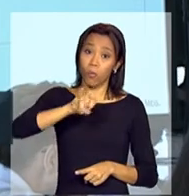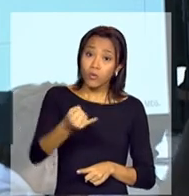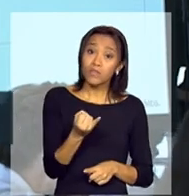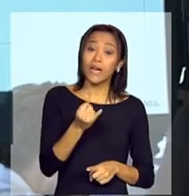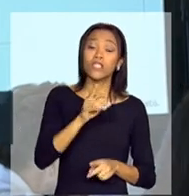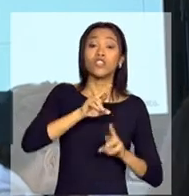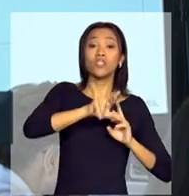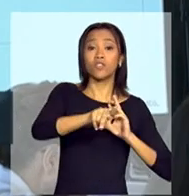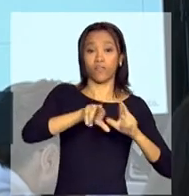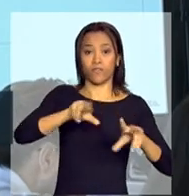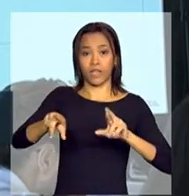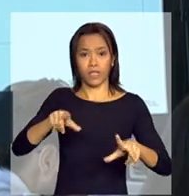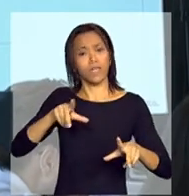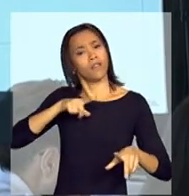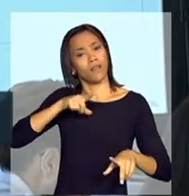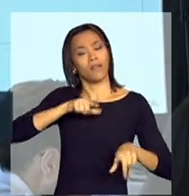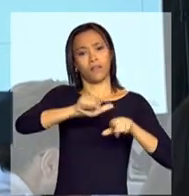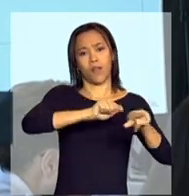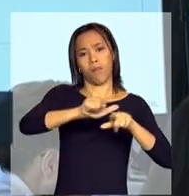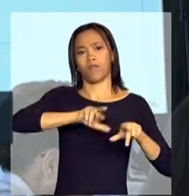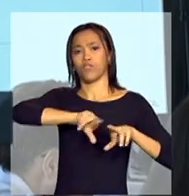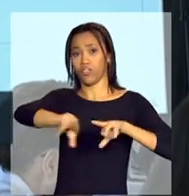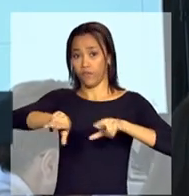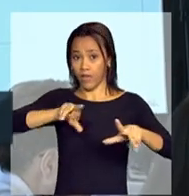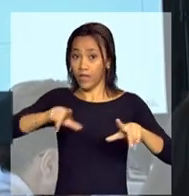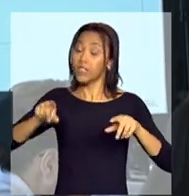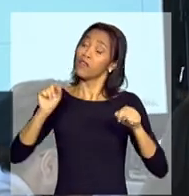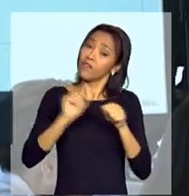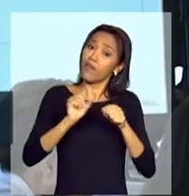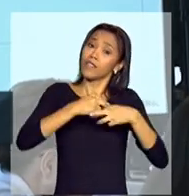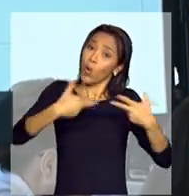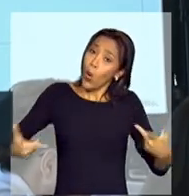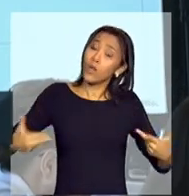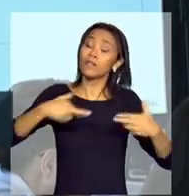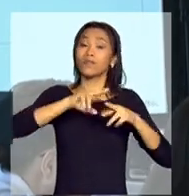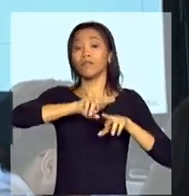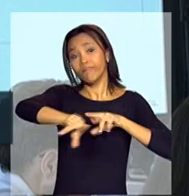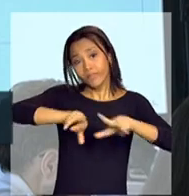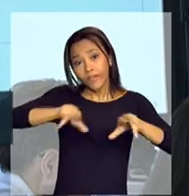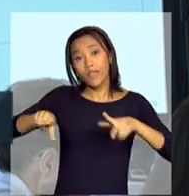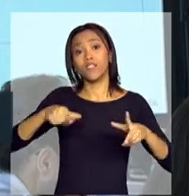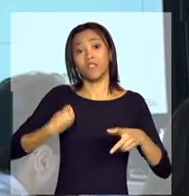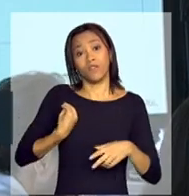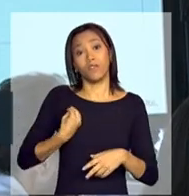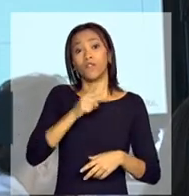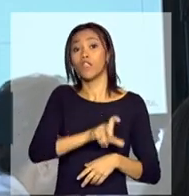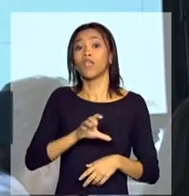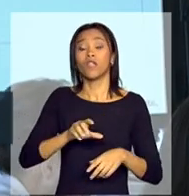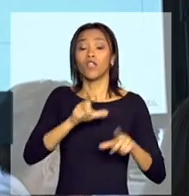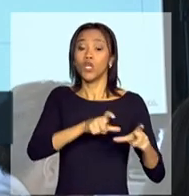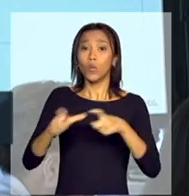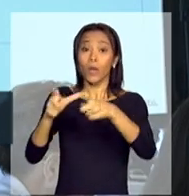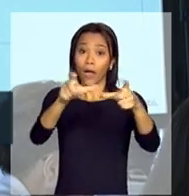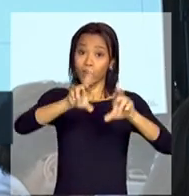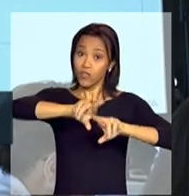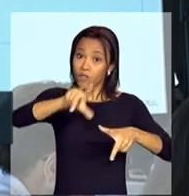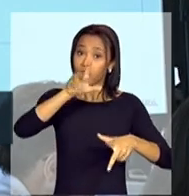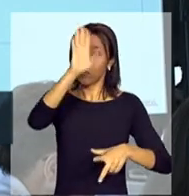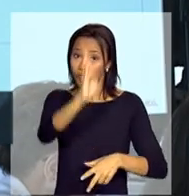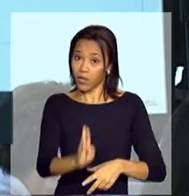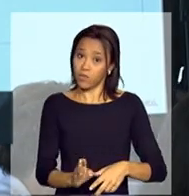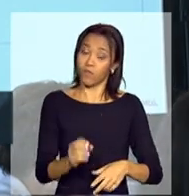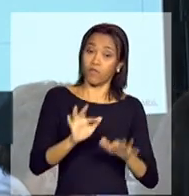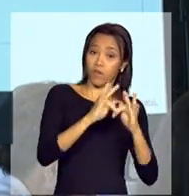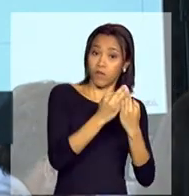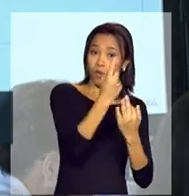diferentes, porque têm trabalhos diferentes, porque fazem coisas diferentes, porque vivem em diferentes lugares do Brasil. Então, família 1,